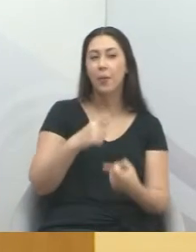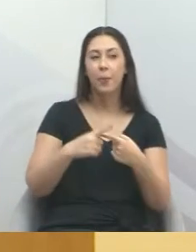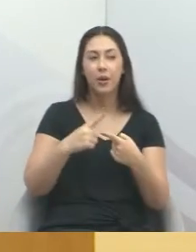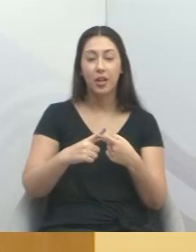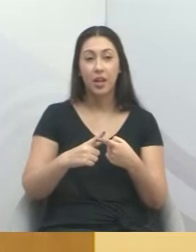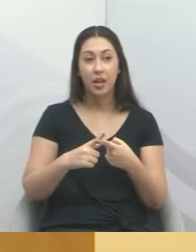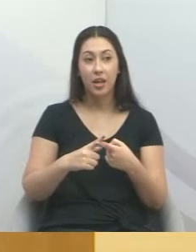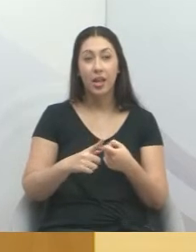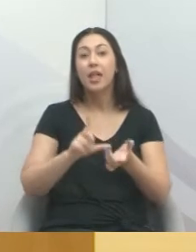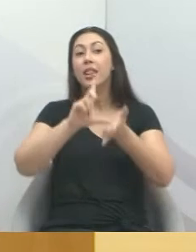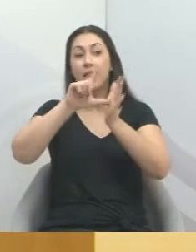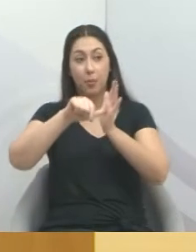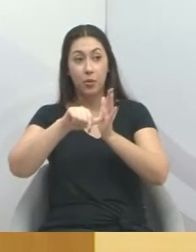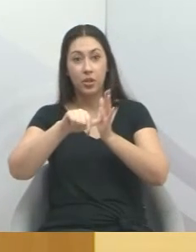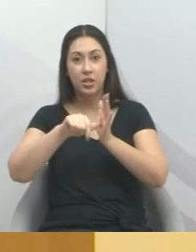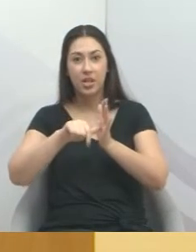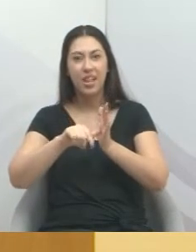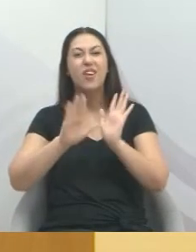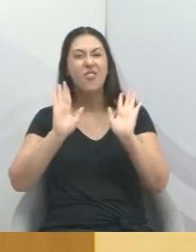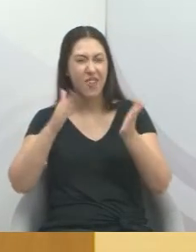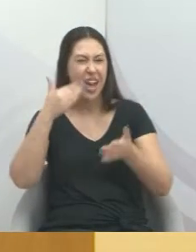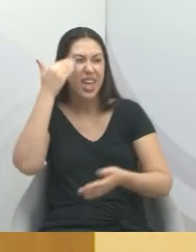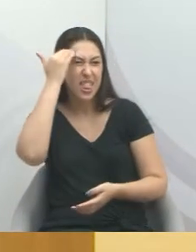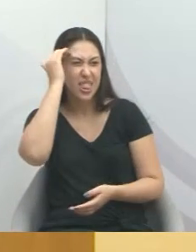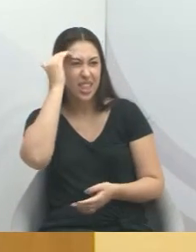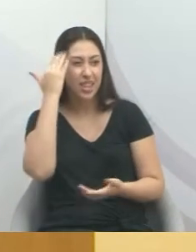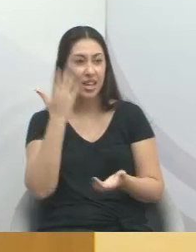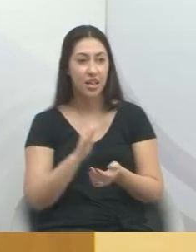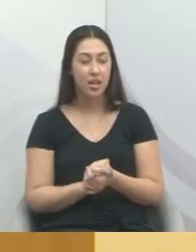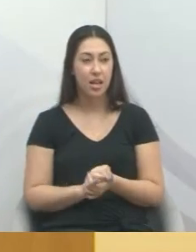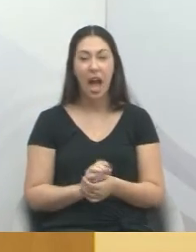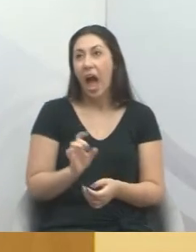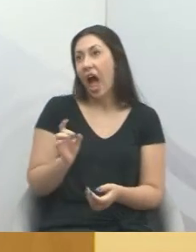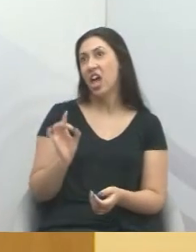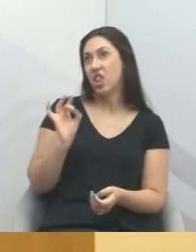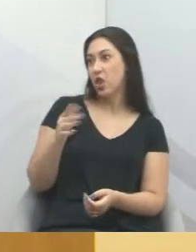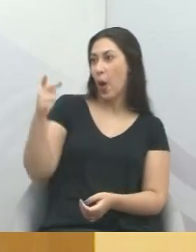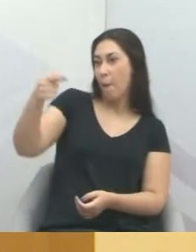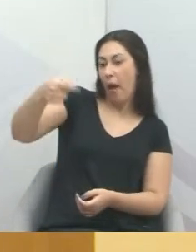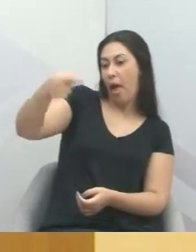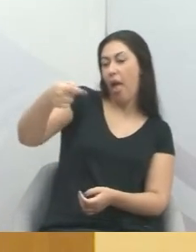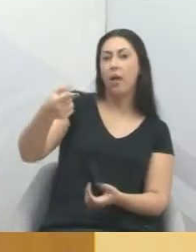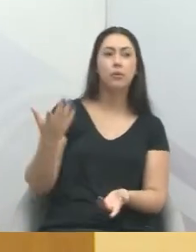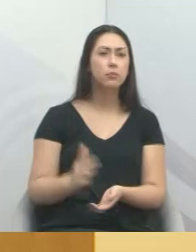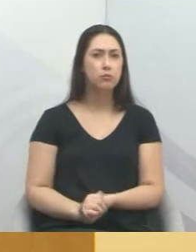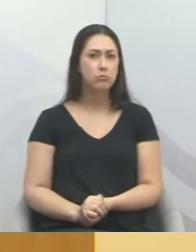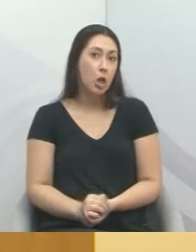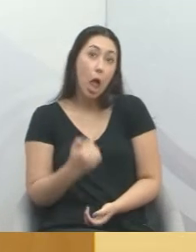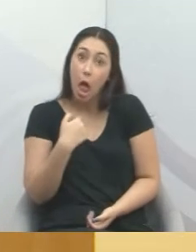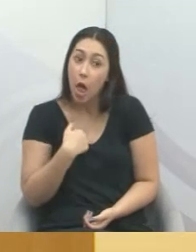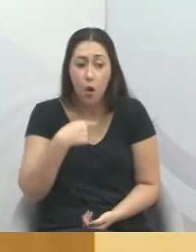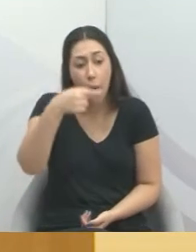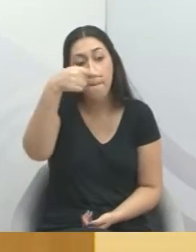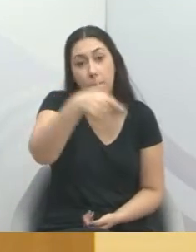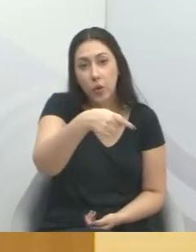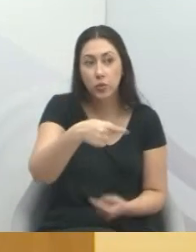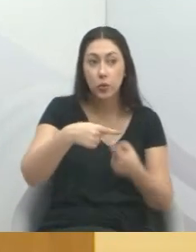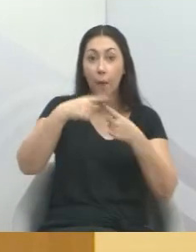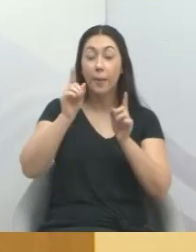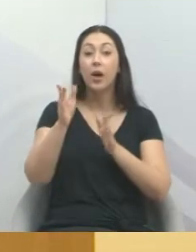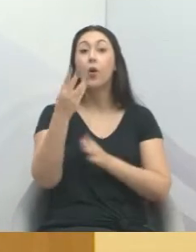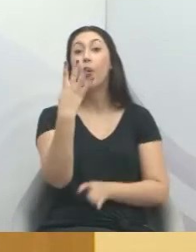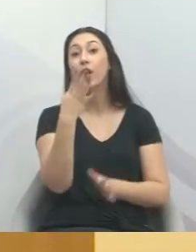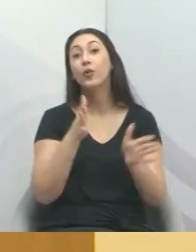sessão ele vai ver que foi ele que falou. Ah, não adianta só apontar o dedo. Ah, mas eu aponto o dedo, mas tem quatro